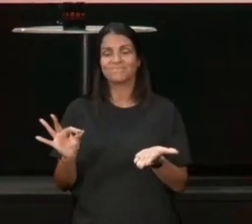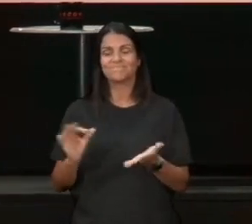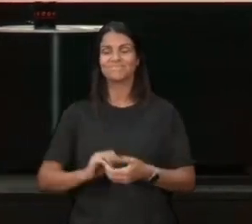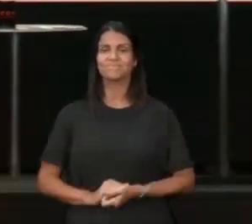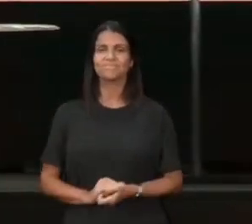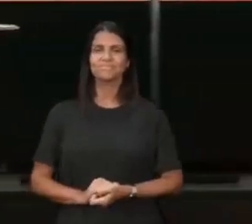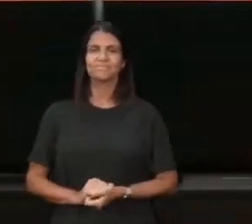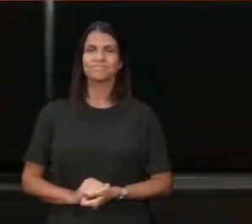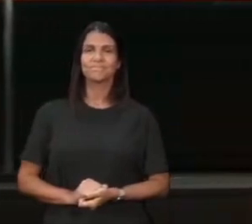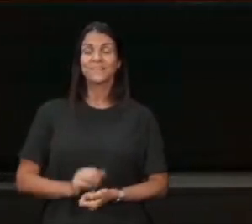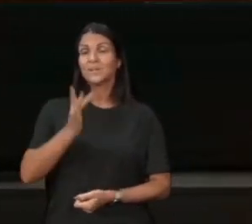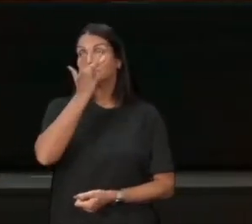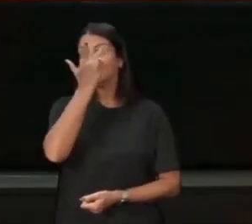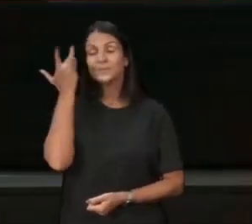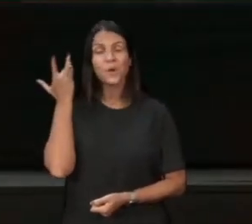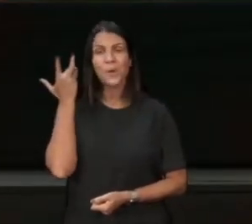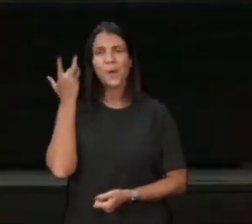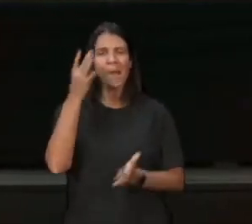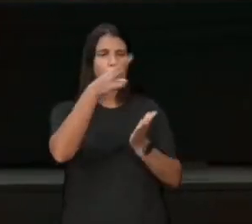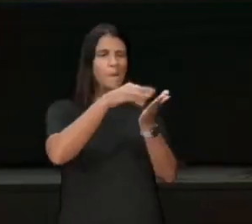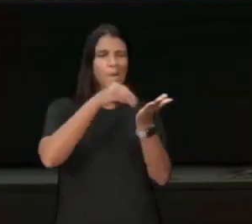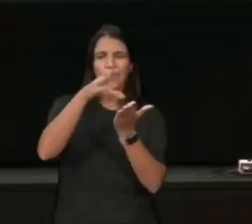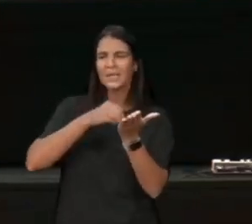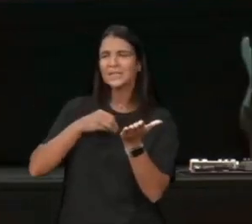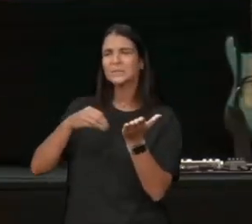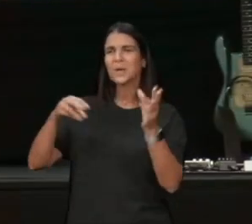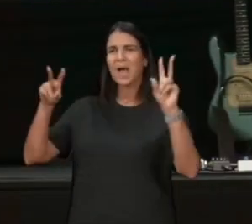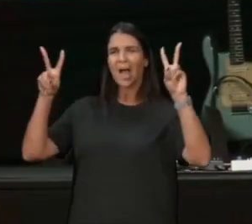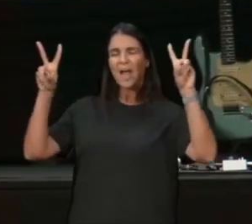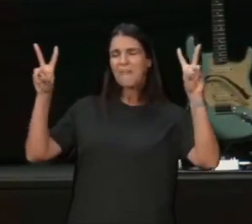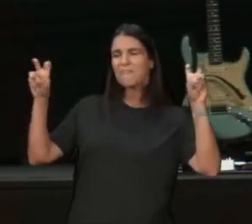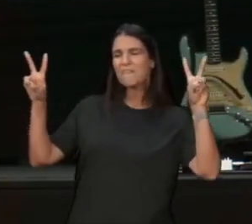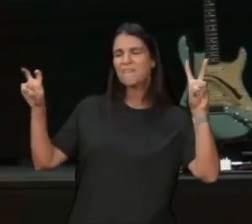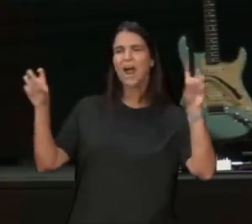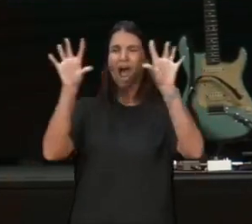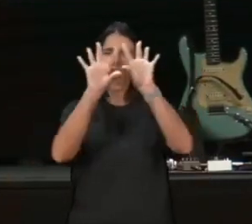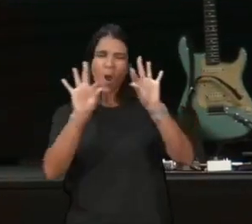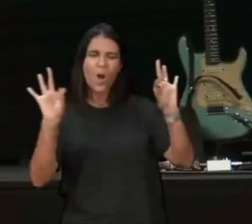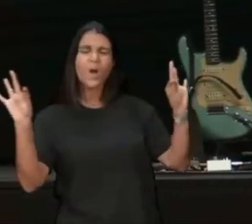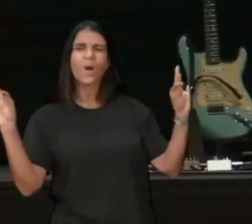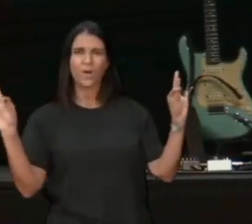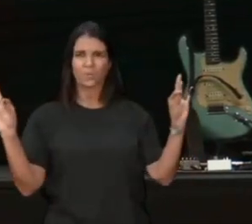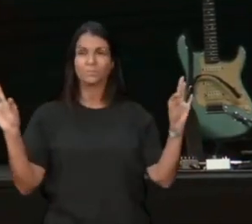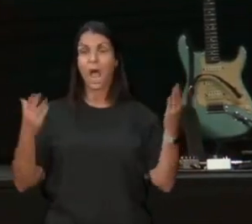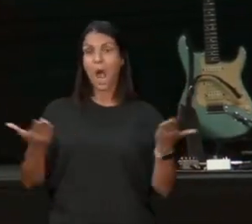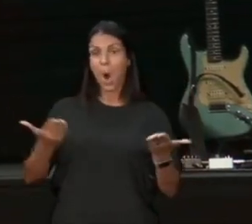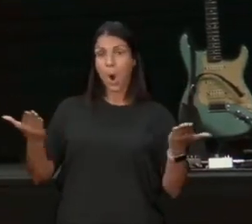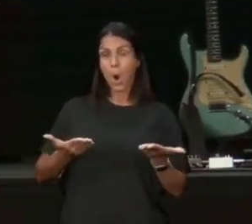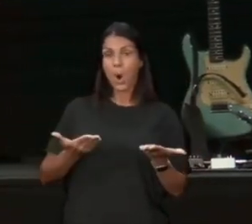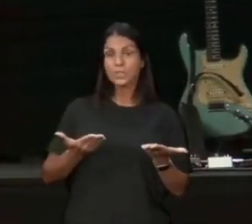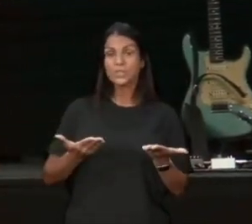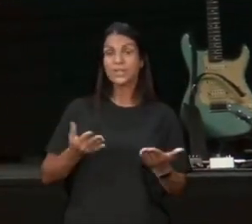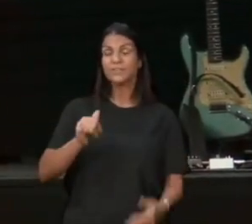as pessoas estão imitando as frases, os conceitos, por exemplo, quando fala hoje de feminismo,